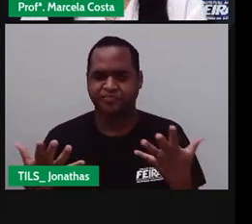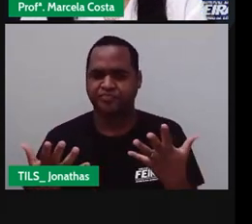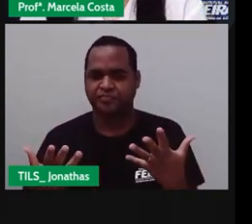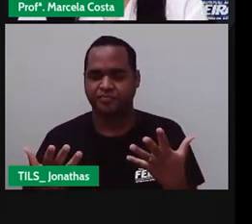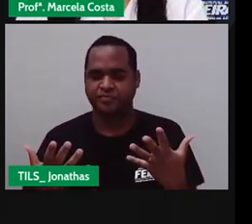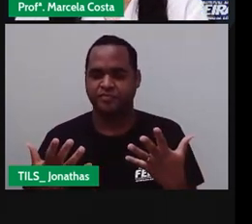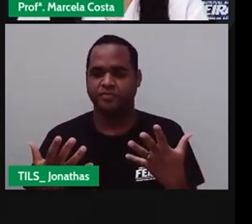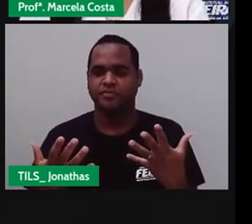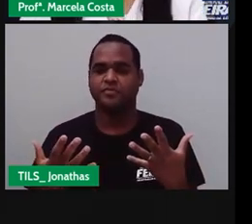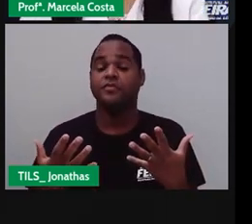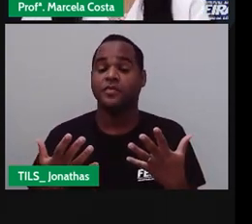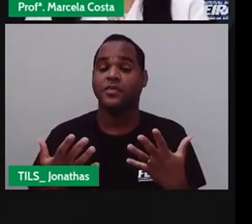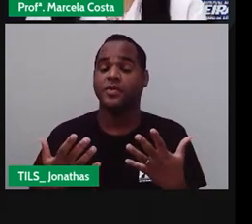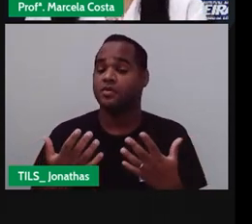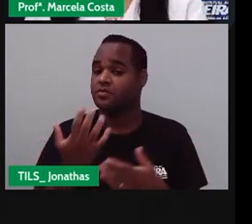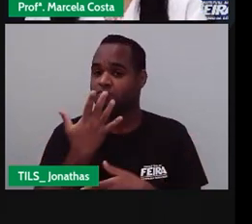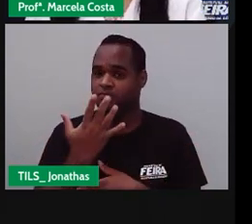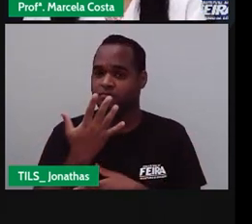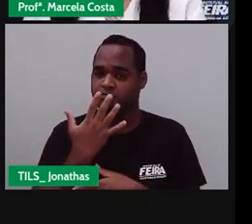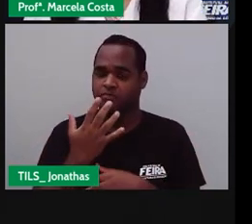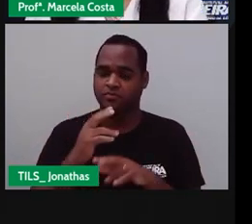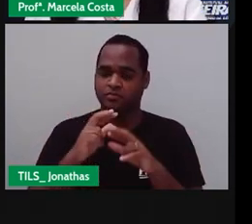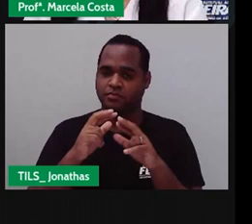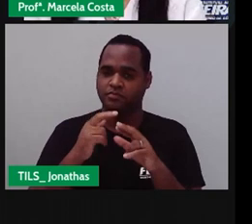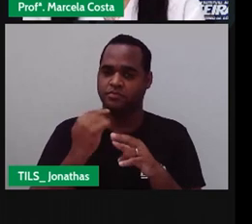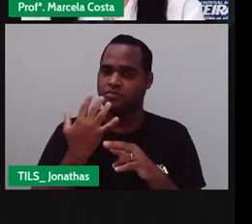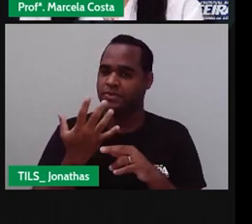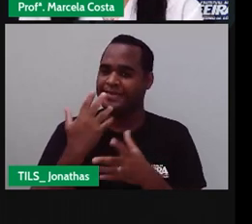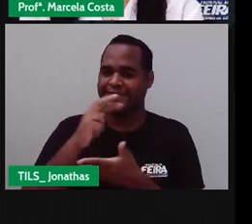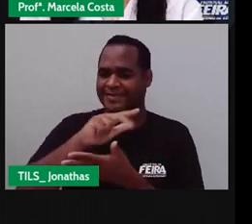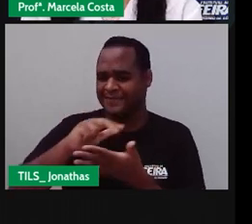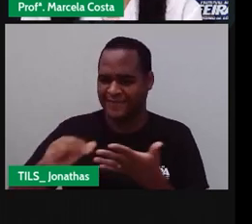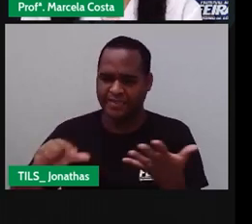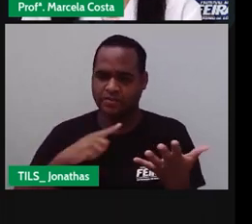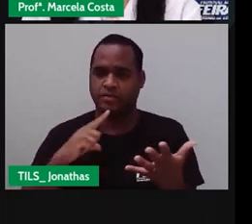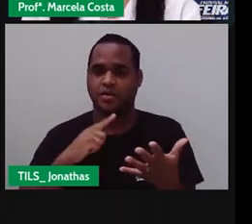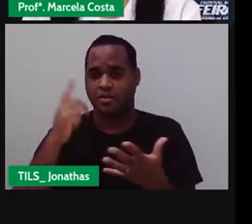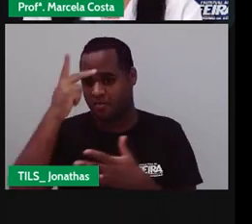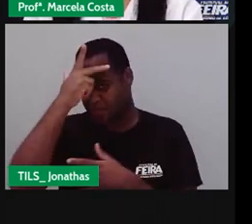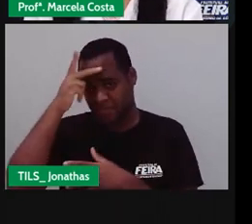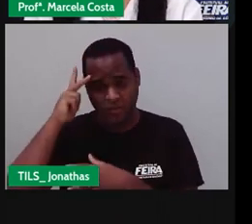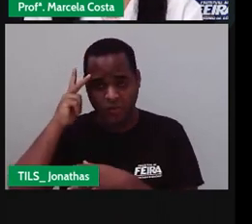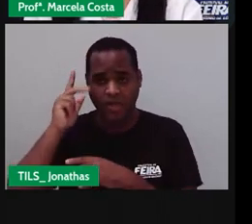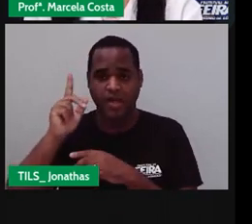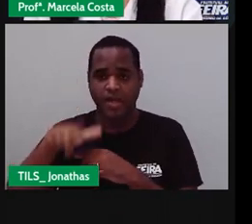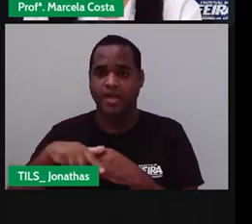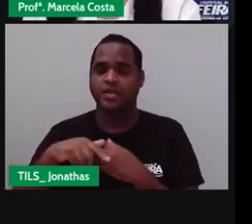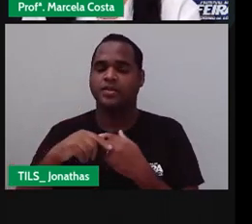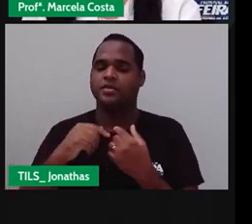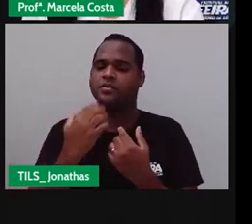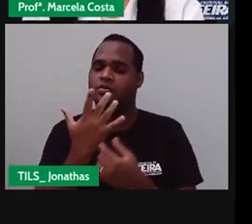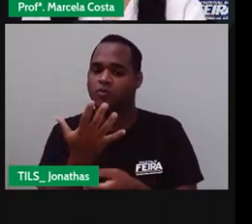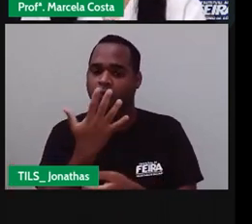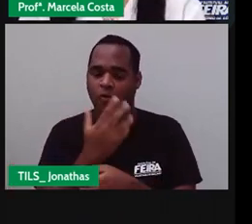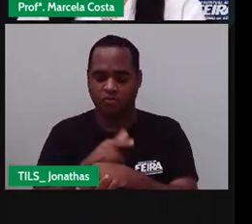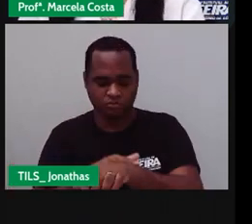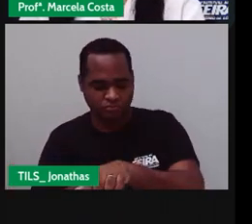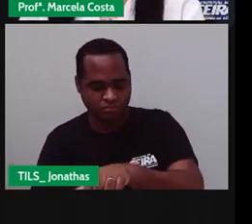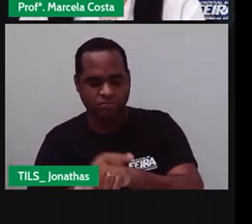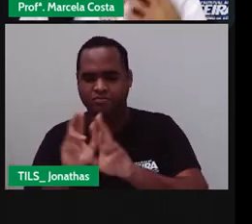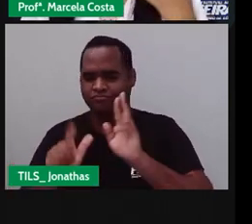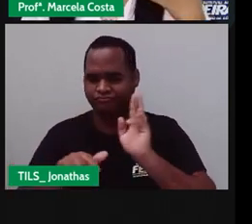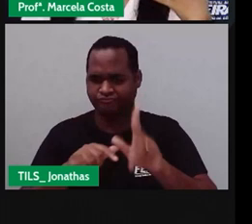A diversidade Vai estar Nas pessoas Cada um Com uma Uma cor De pele Diferente Né